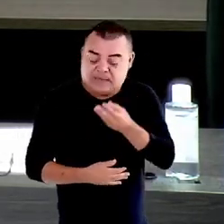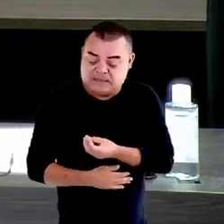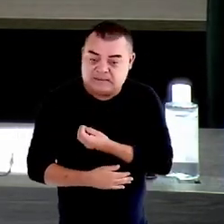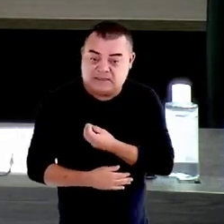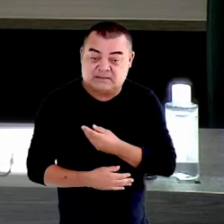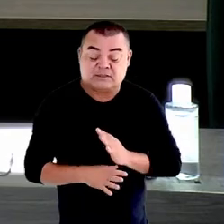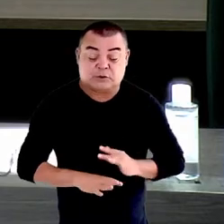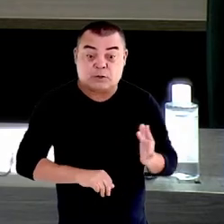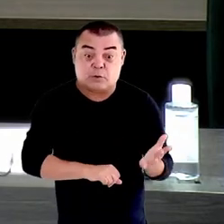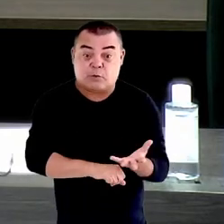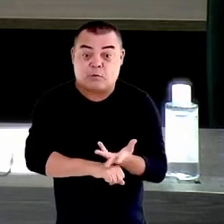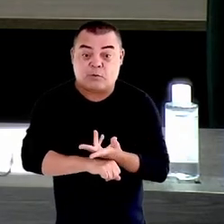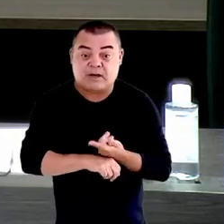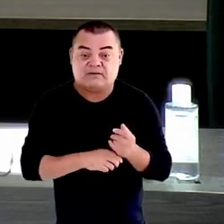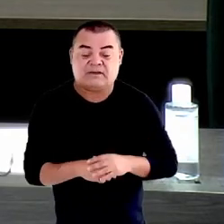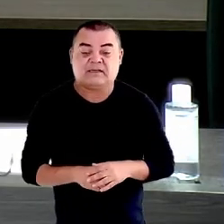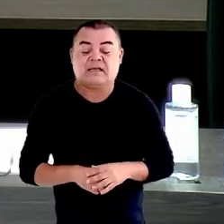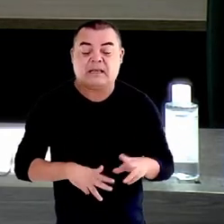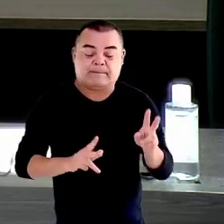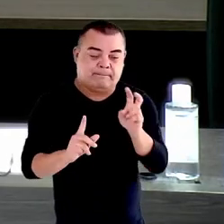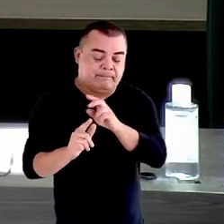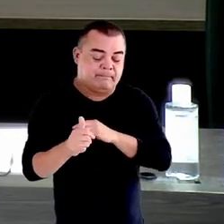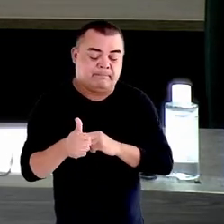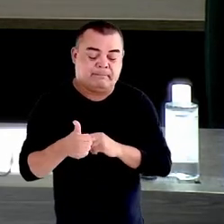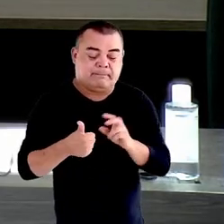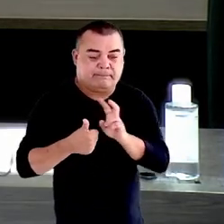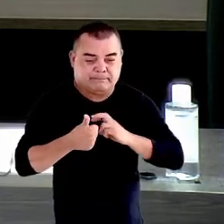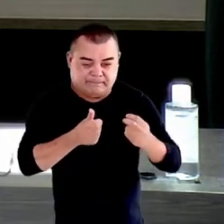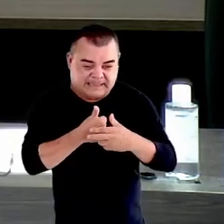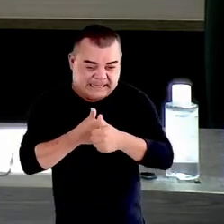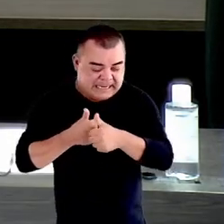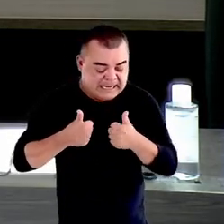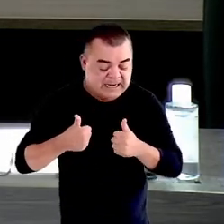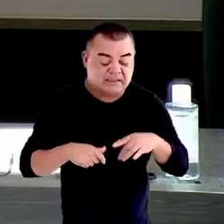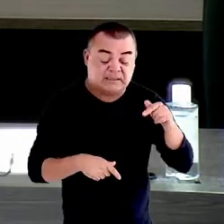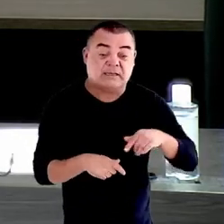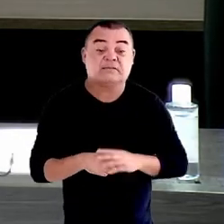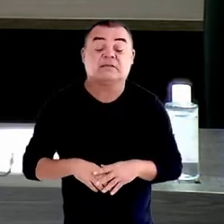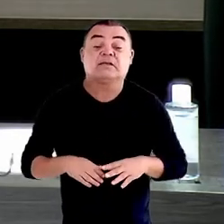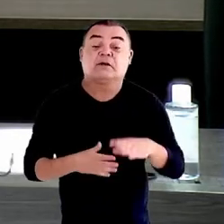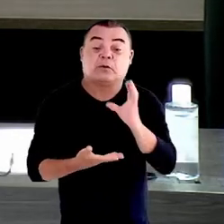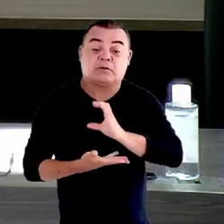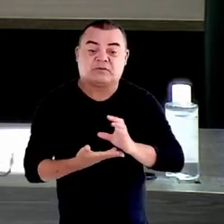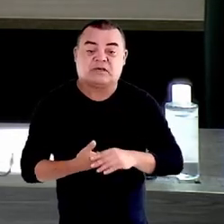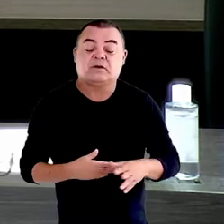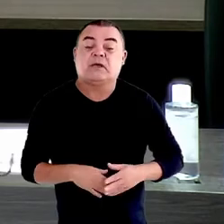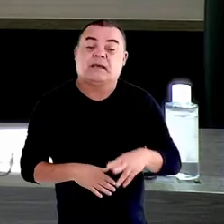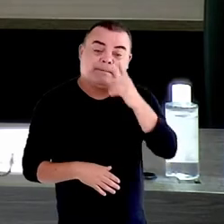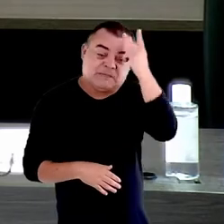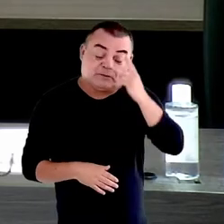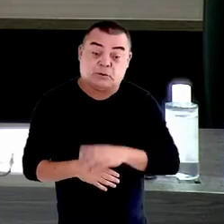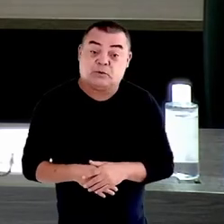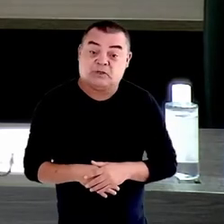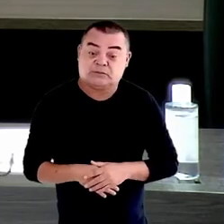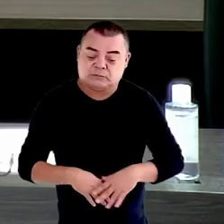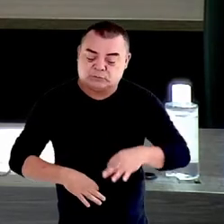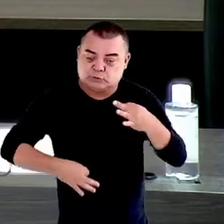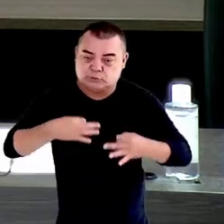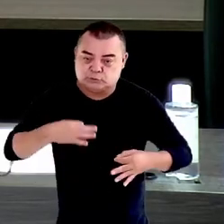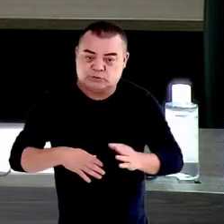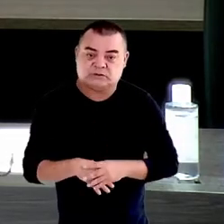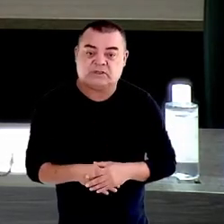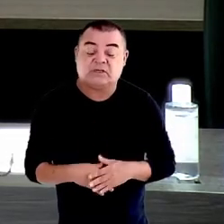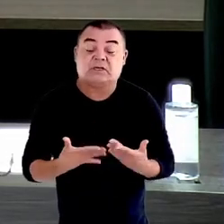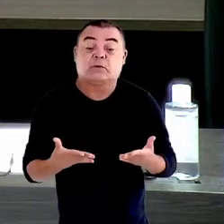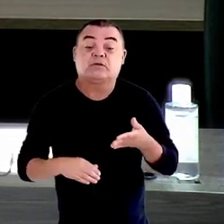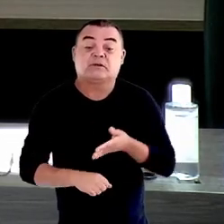plenária deste Conselho, com pessoas tão destacadas e tão ilustres, e que cuja participação, como